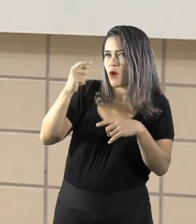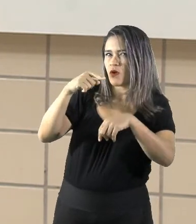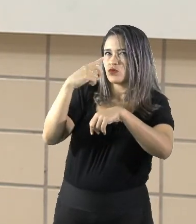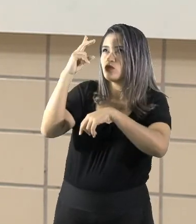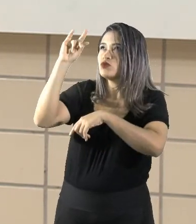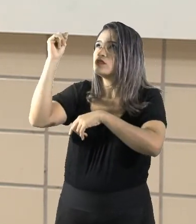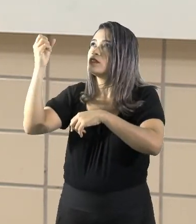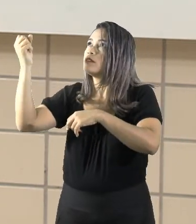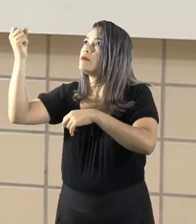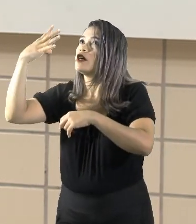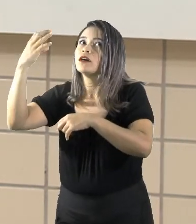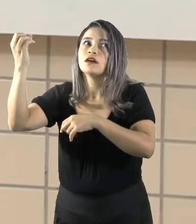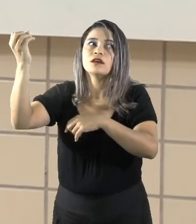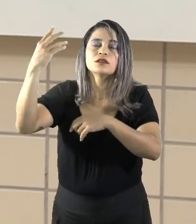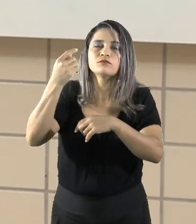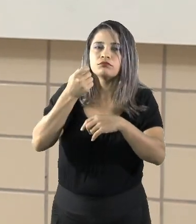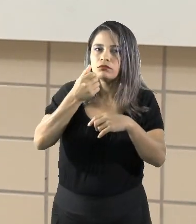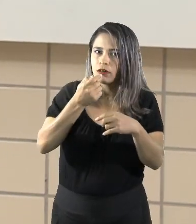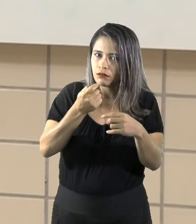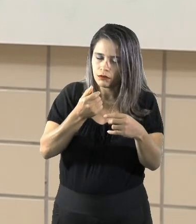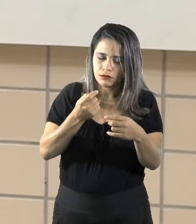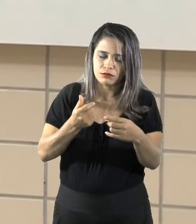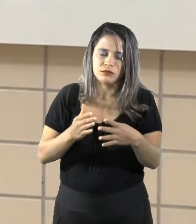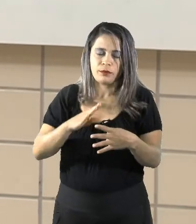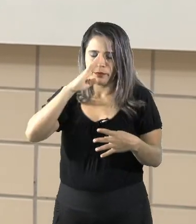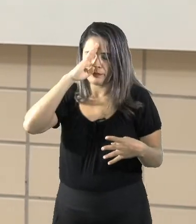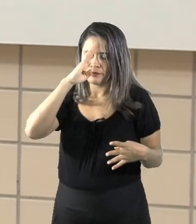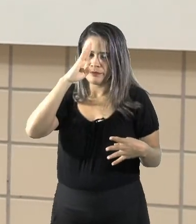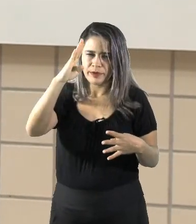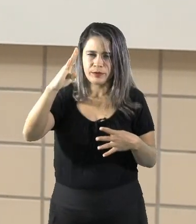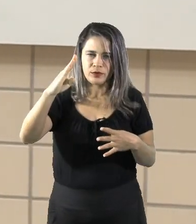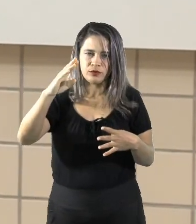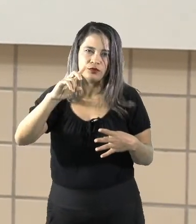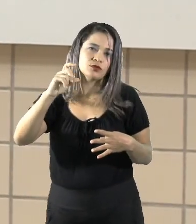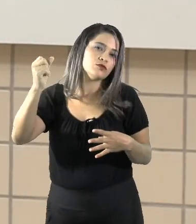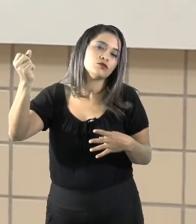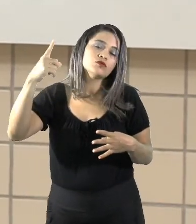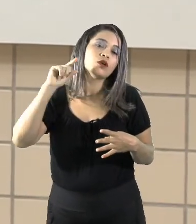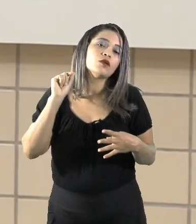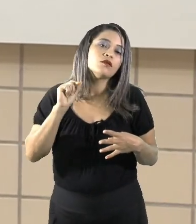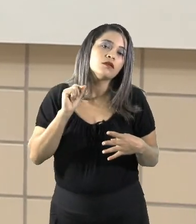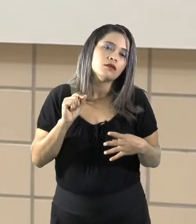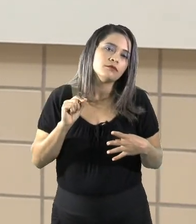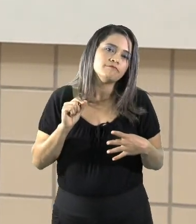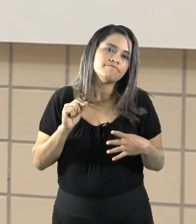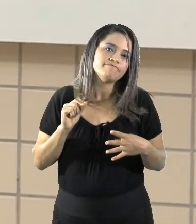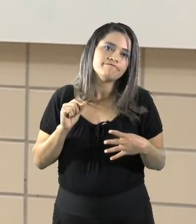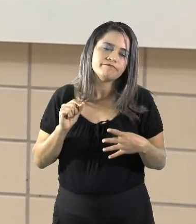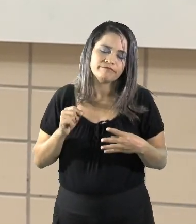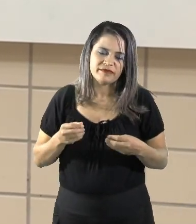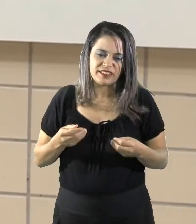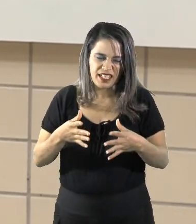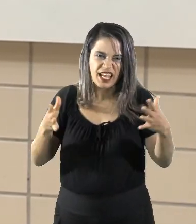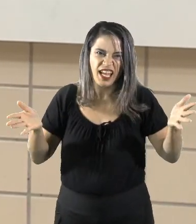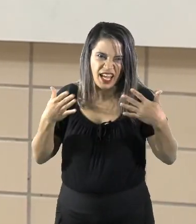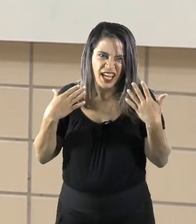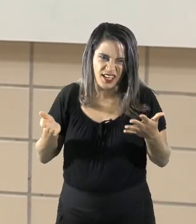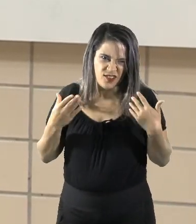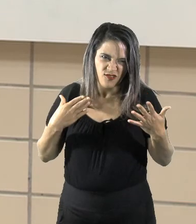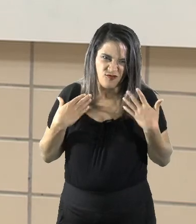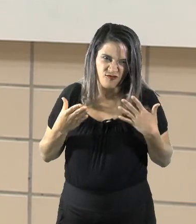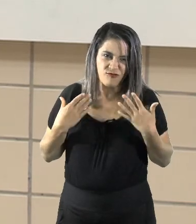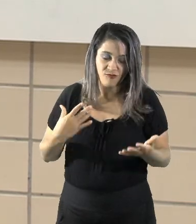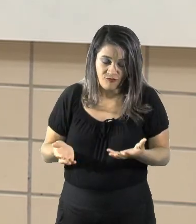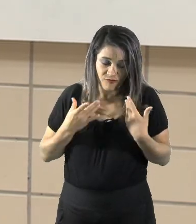qual que é a primordial, a ação primordial do Sol? Não é deixar mais quente, deixar o calor?